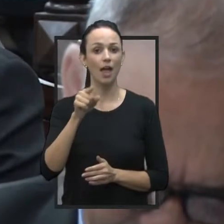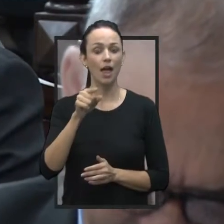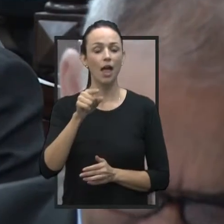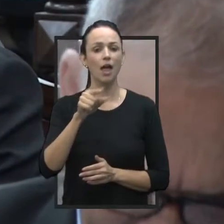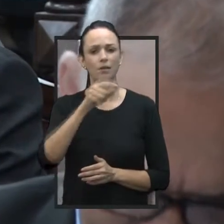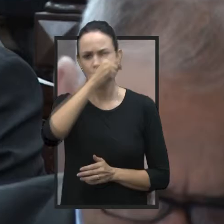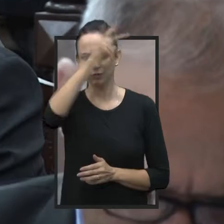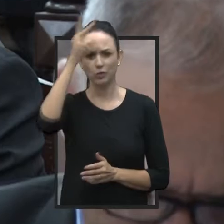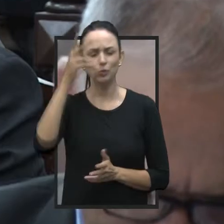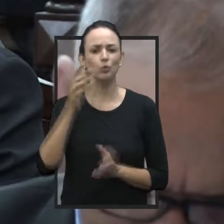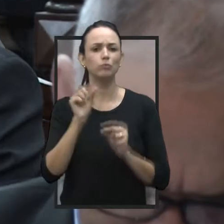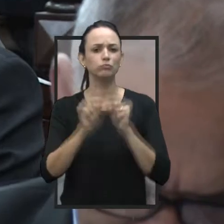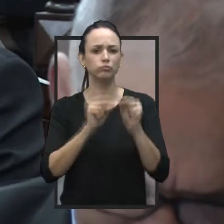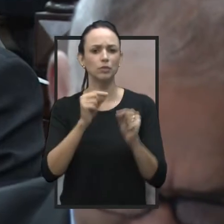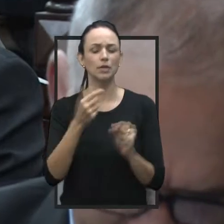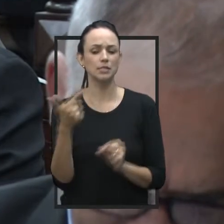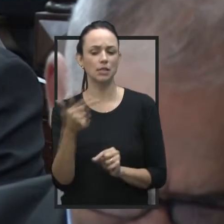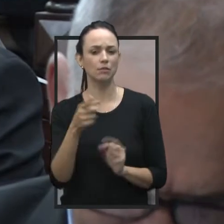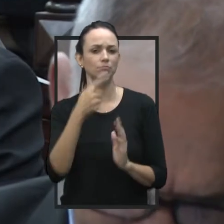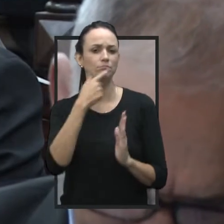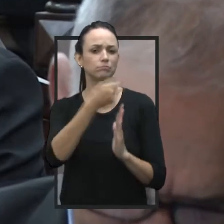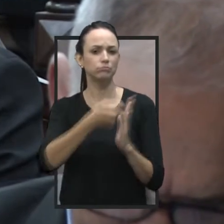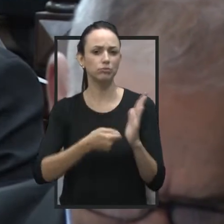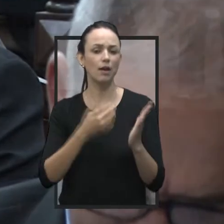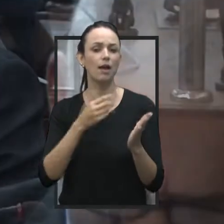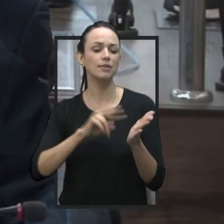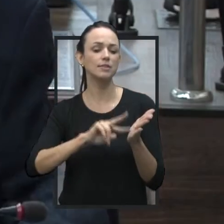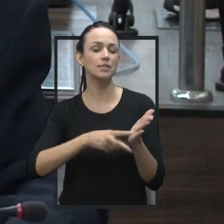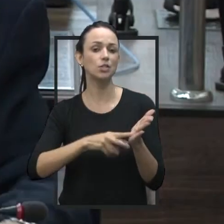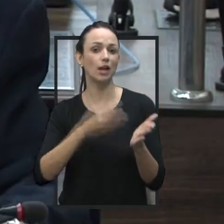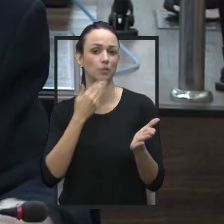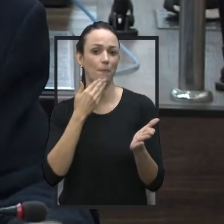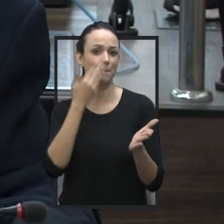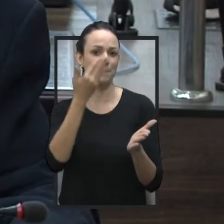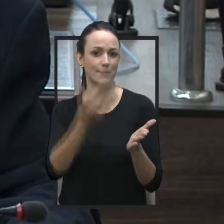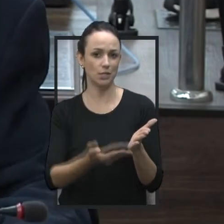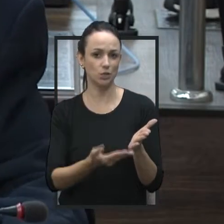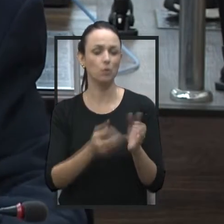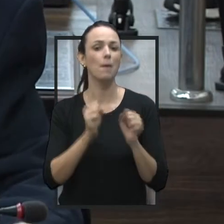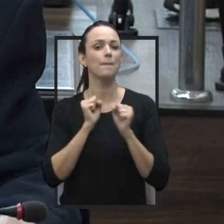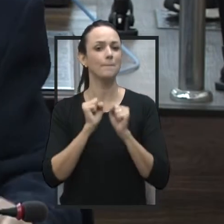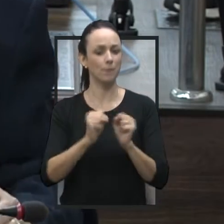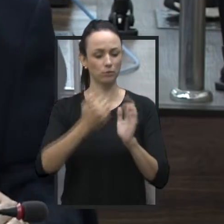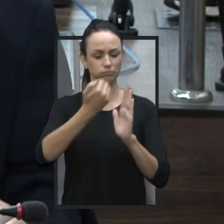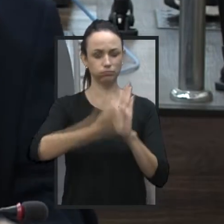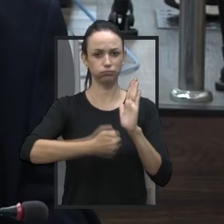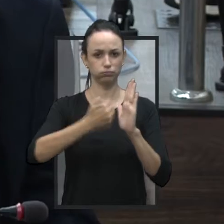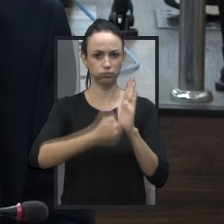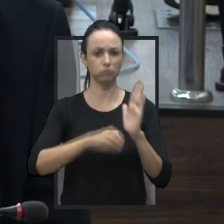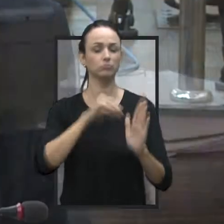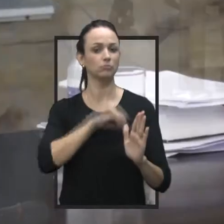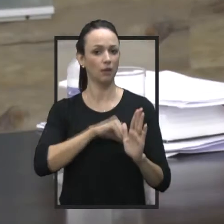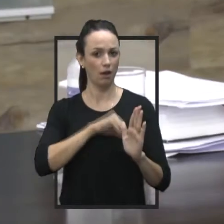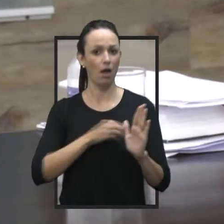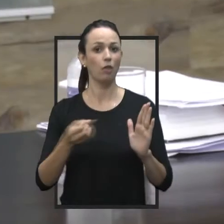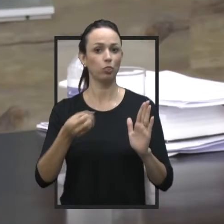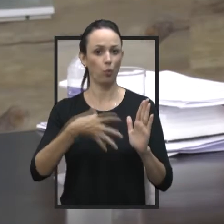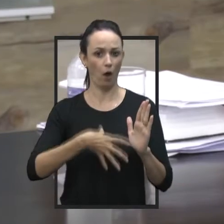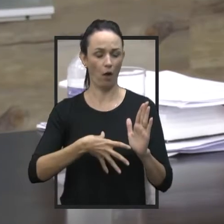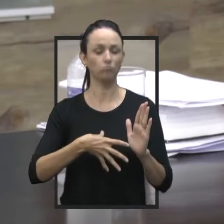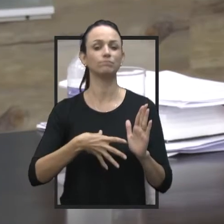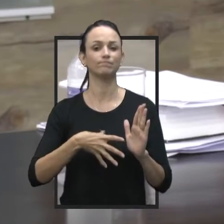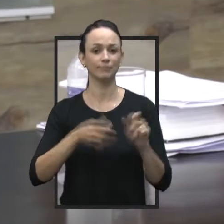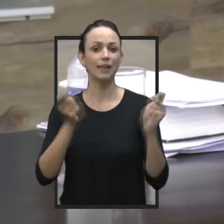Executivo, a nova redação foi um pedido do sindicato e contempla o desconto consignado em folha atual e